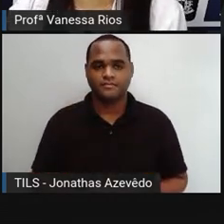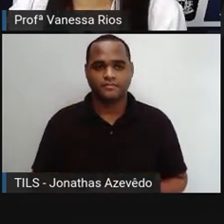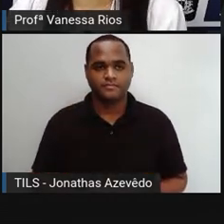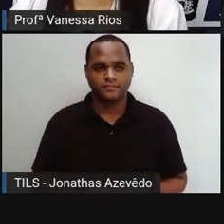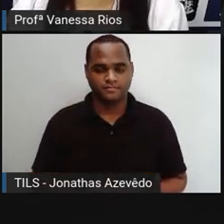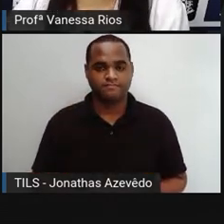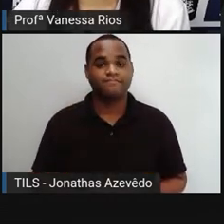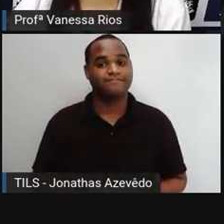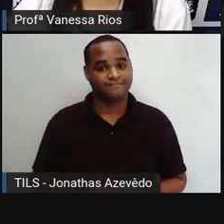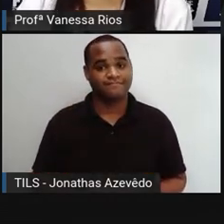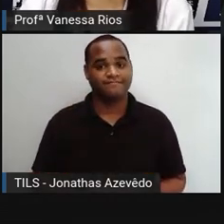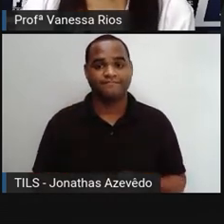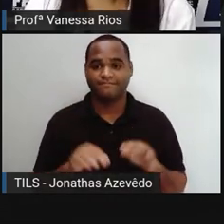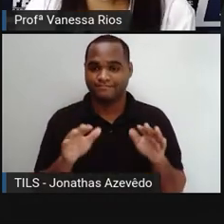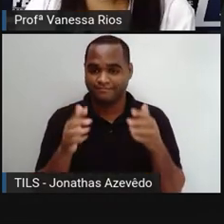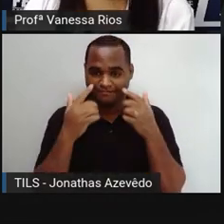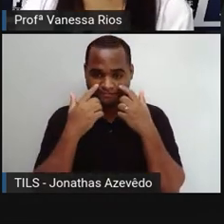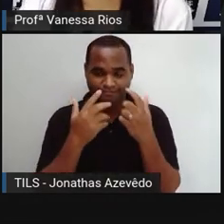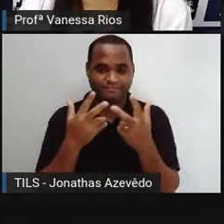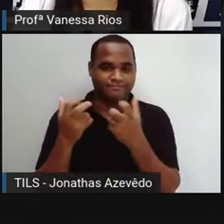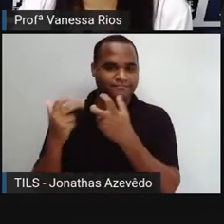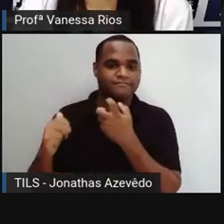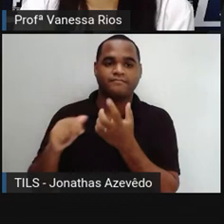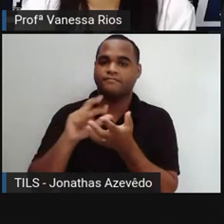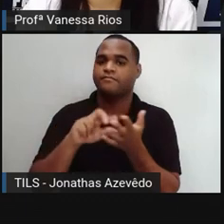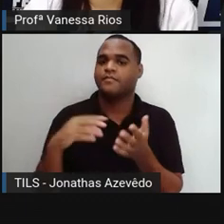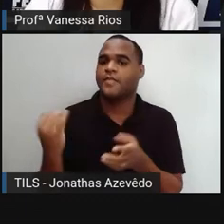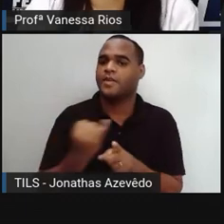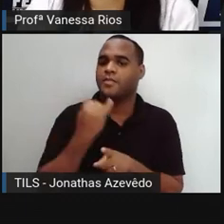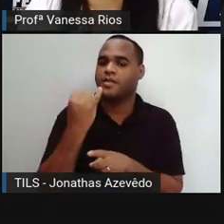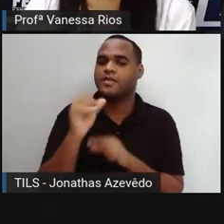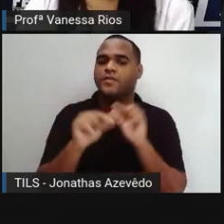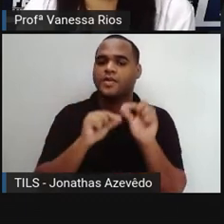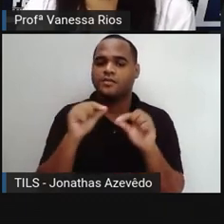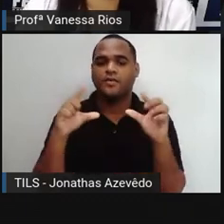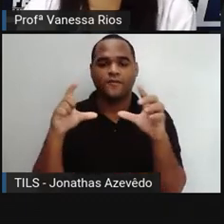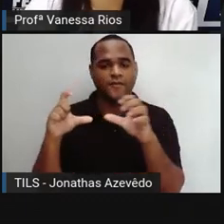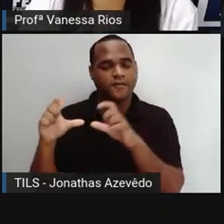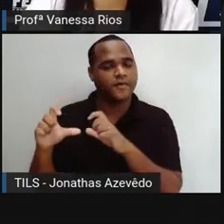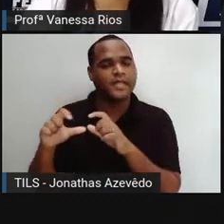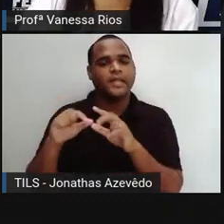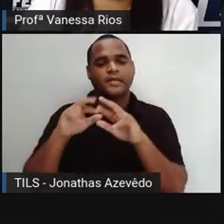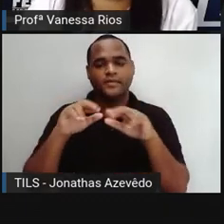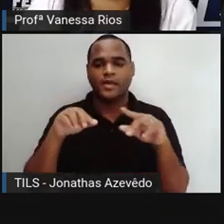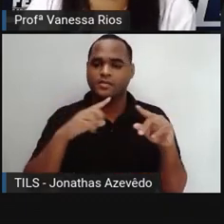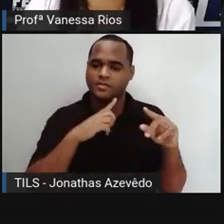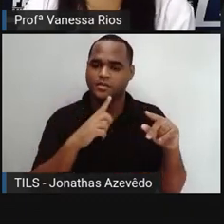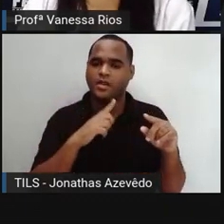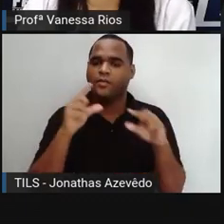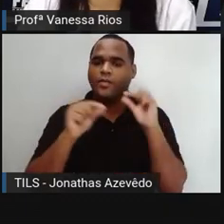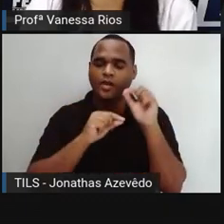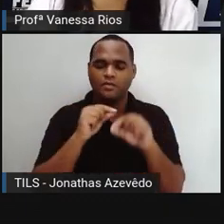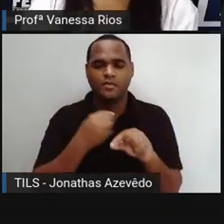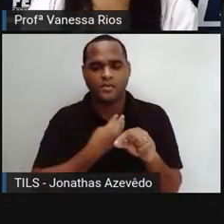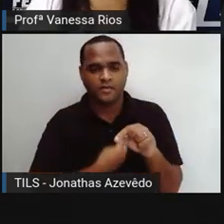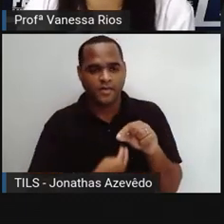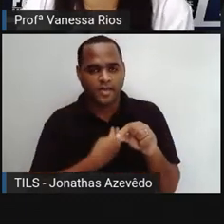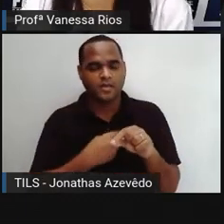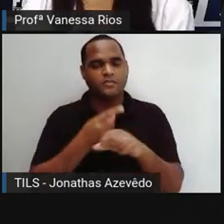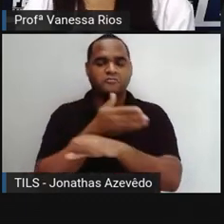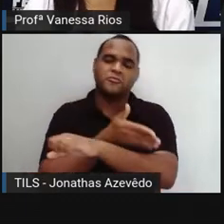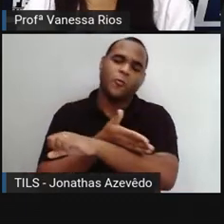e aí percebendo isso, percebendo a importância da fotografia como um registro dos modos de vida, dos